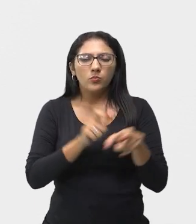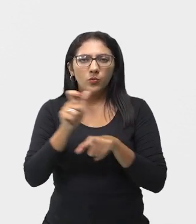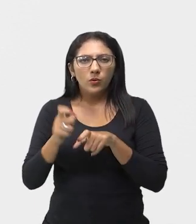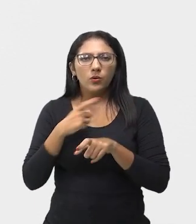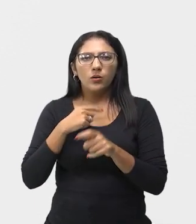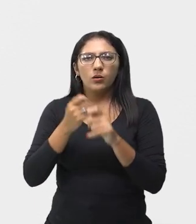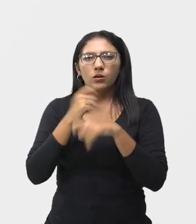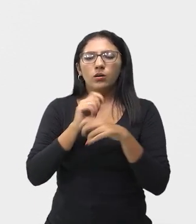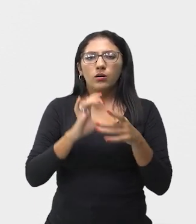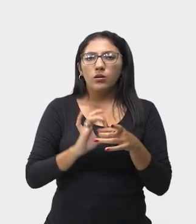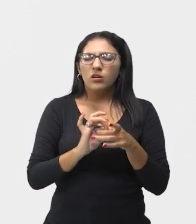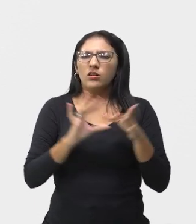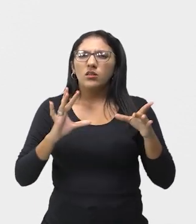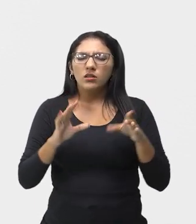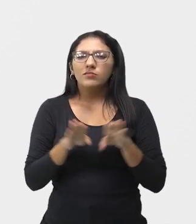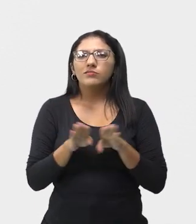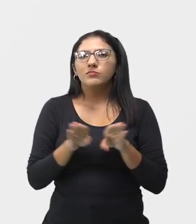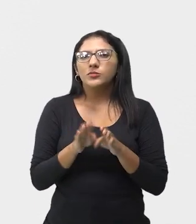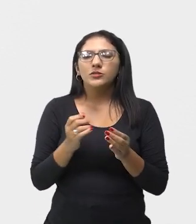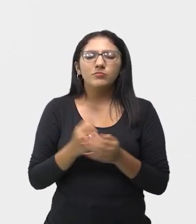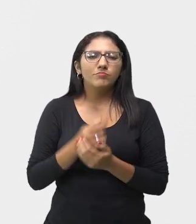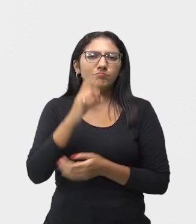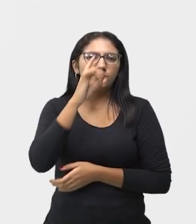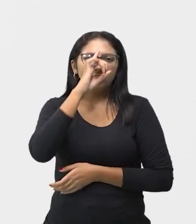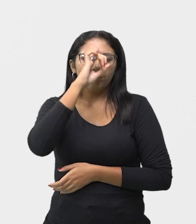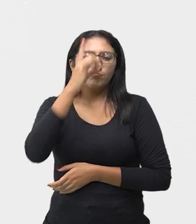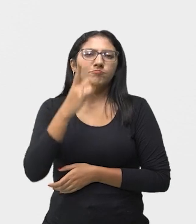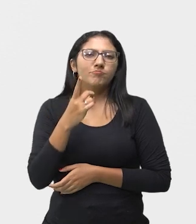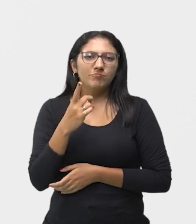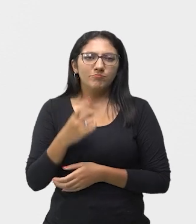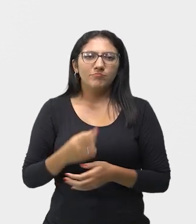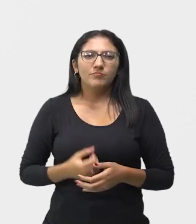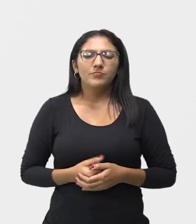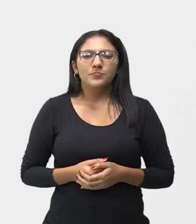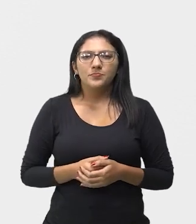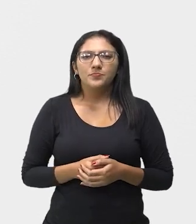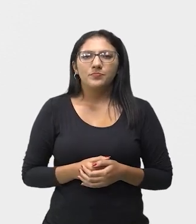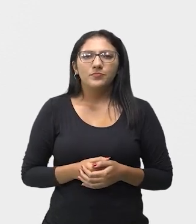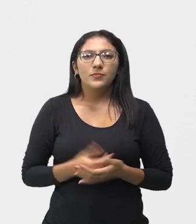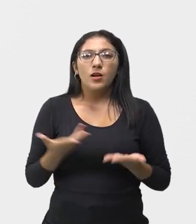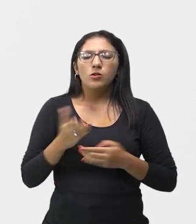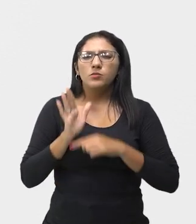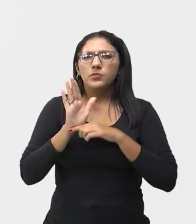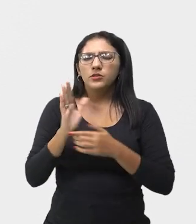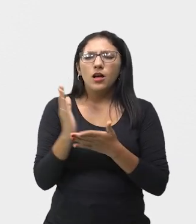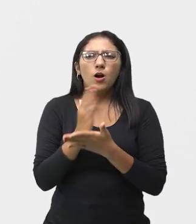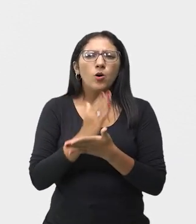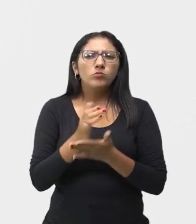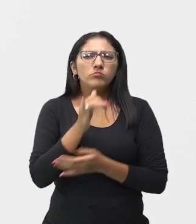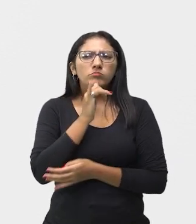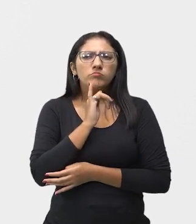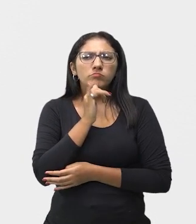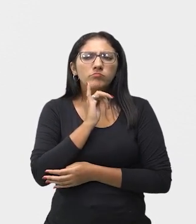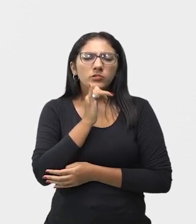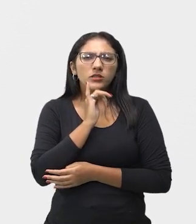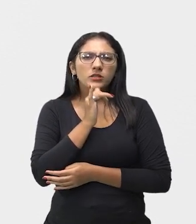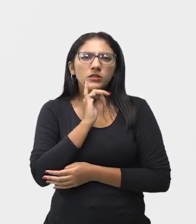livre e com espontaneidade. Aí a gente vai dar algum exemplo dos jogos